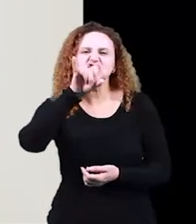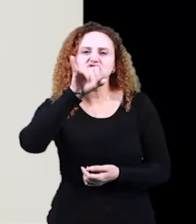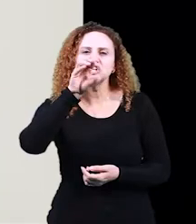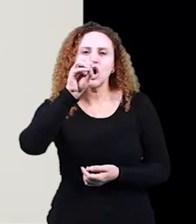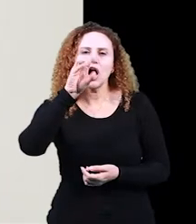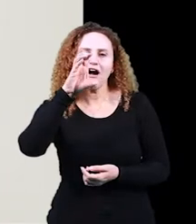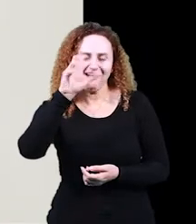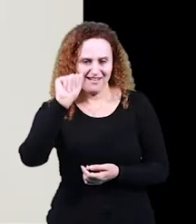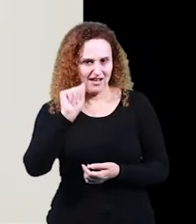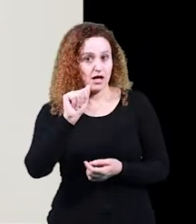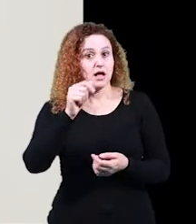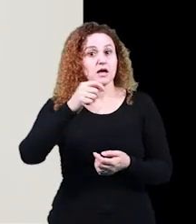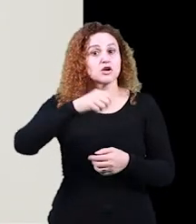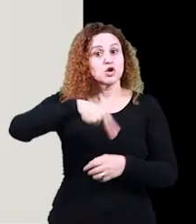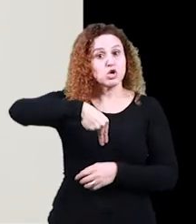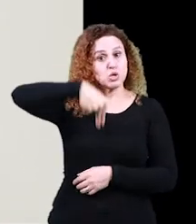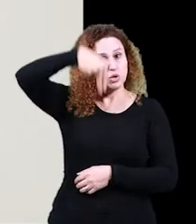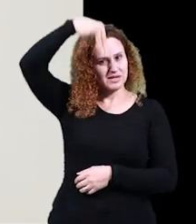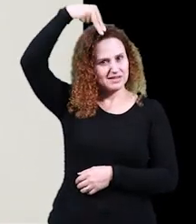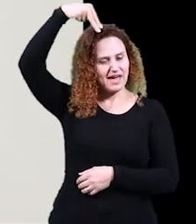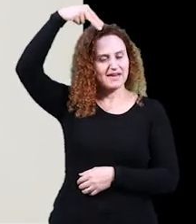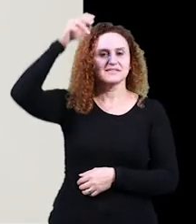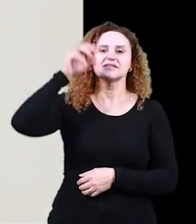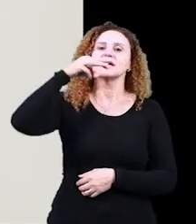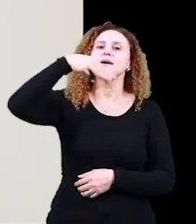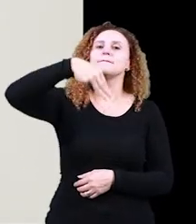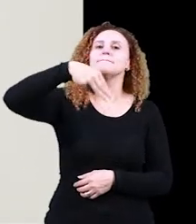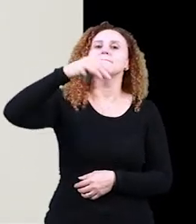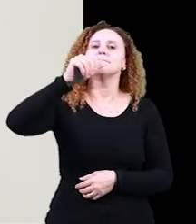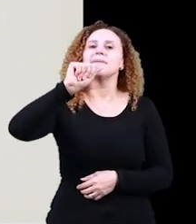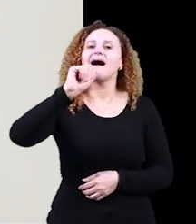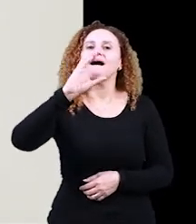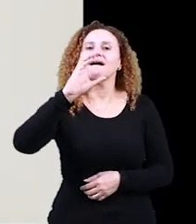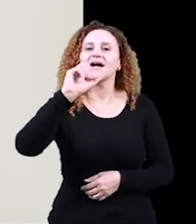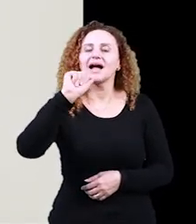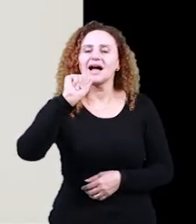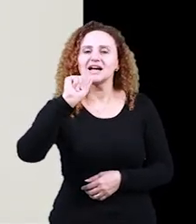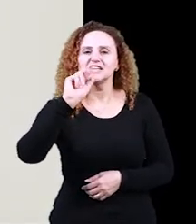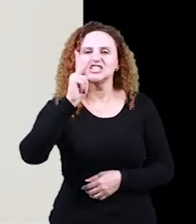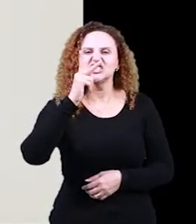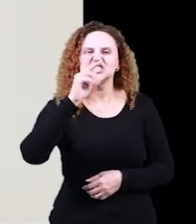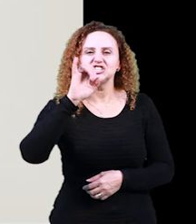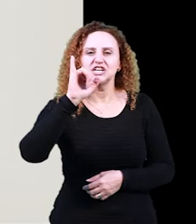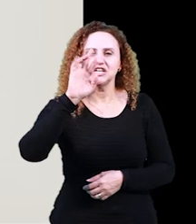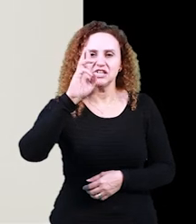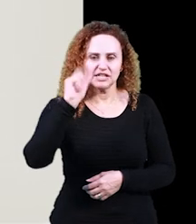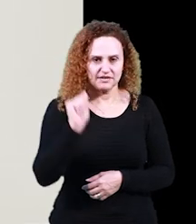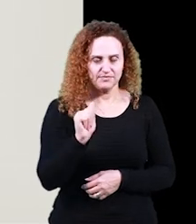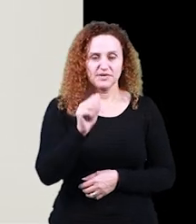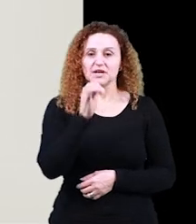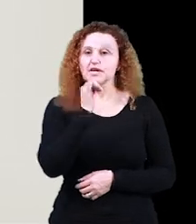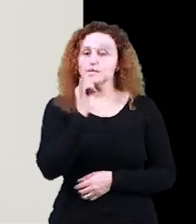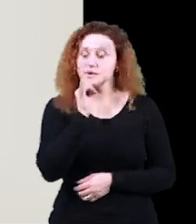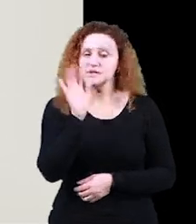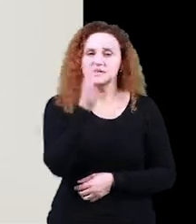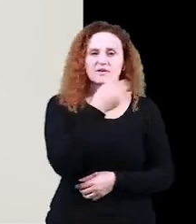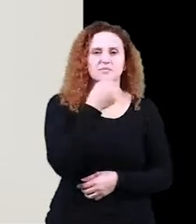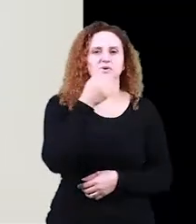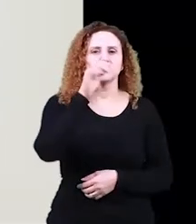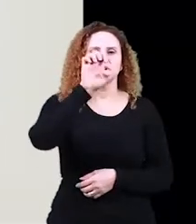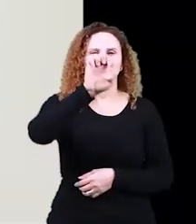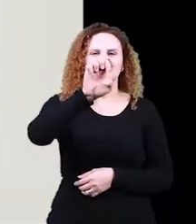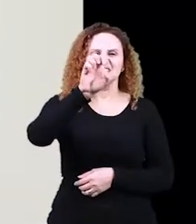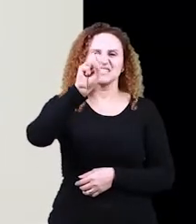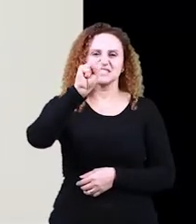chamam de aipim, de macaxeira, né? O estojo, aqui em Guarapuava usamos estojo, mas tem regiões que usam